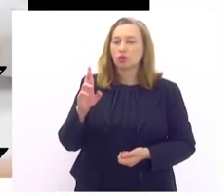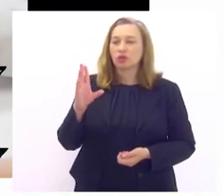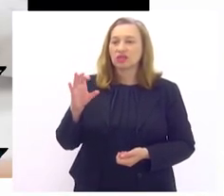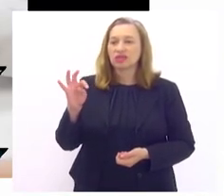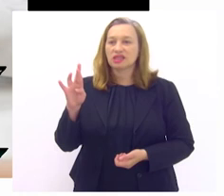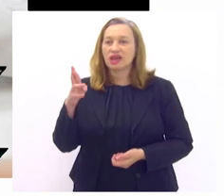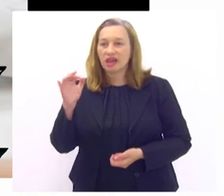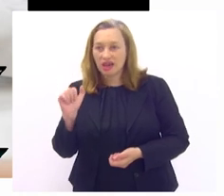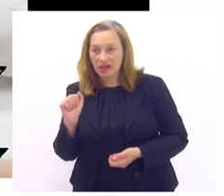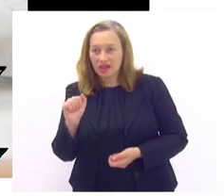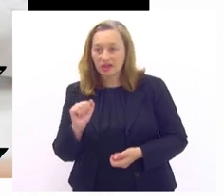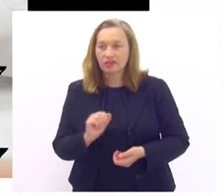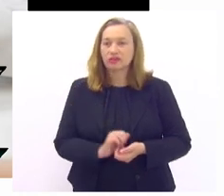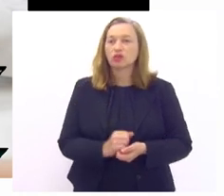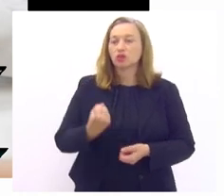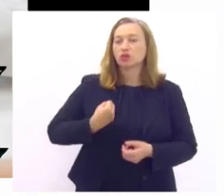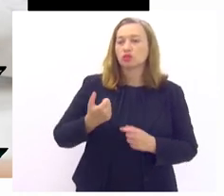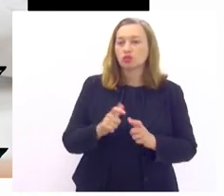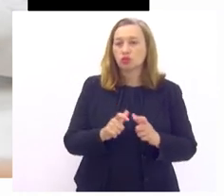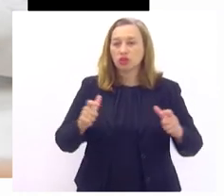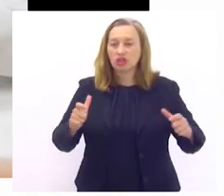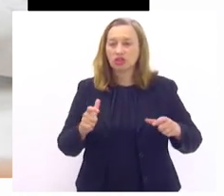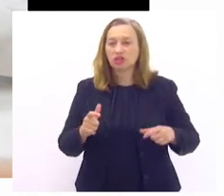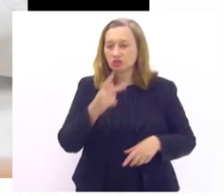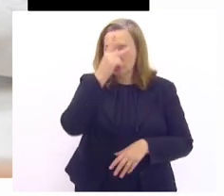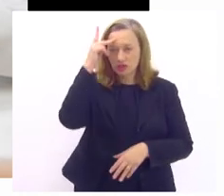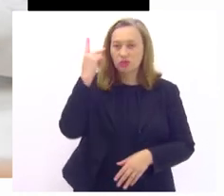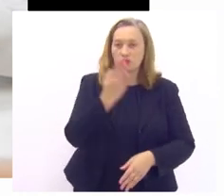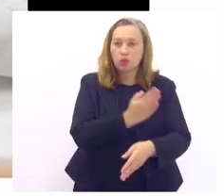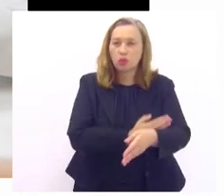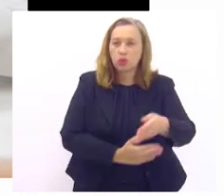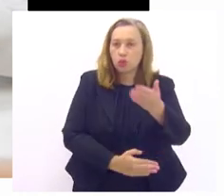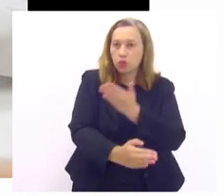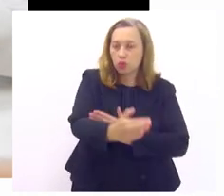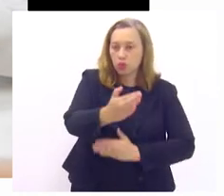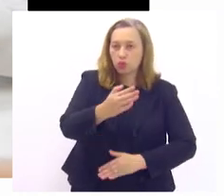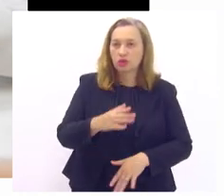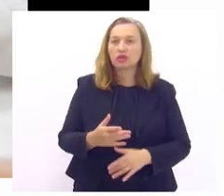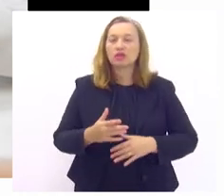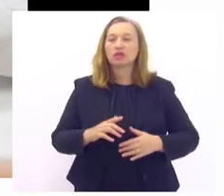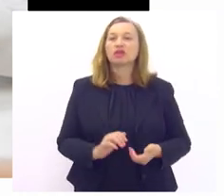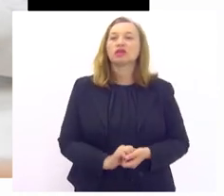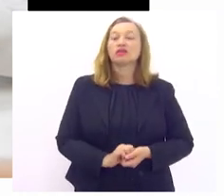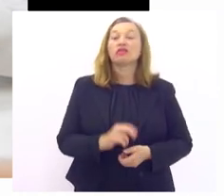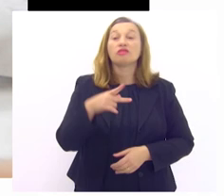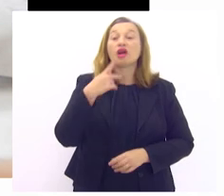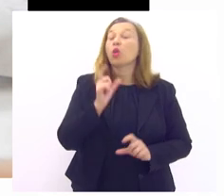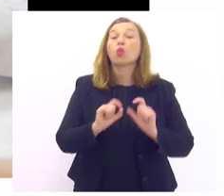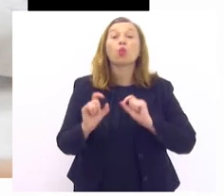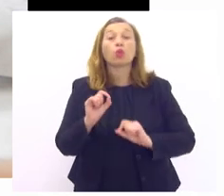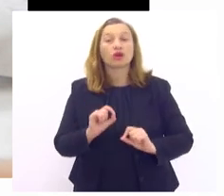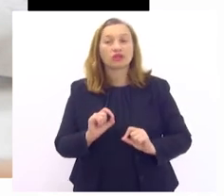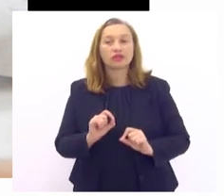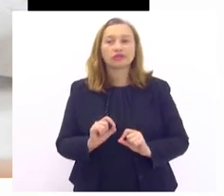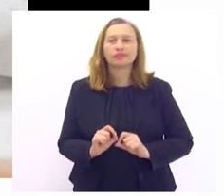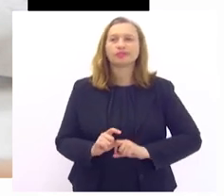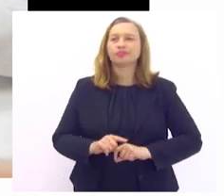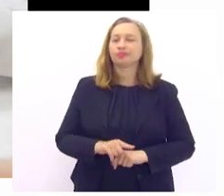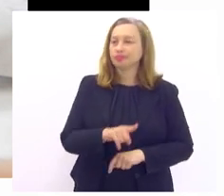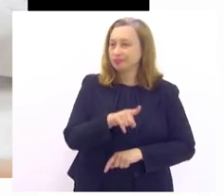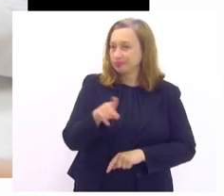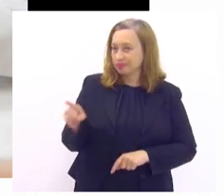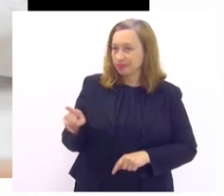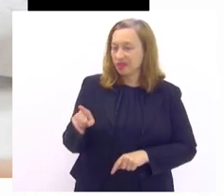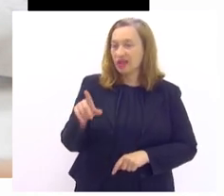infelizmente desse número grande de amputações enfim levei um caminho imenso para falar o que que essas lesões pré